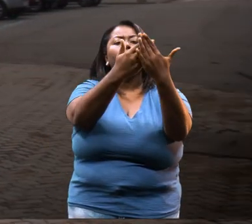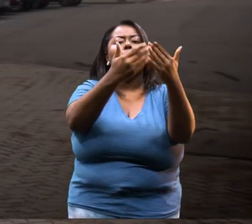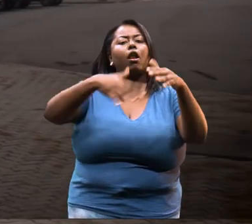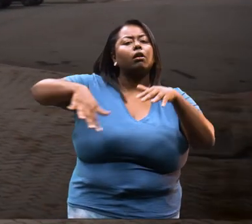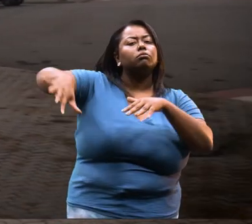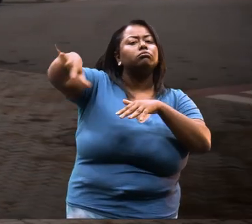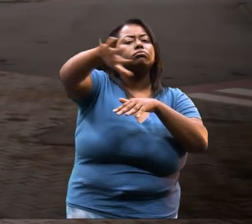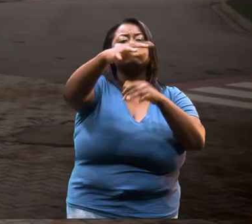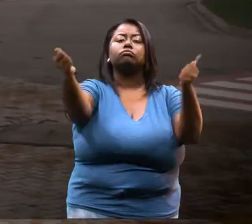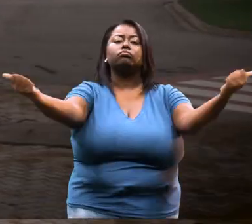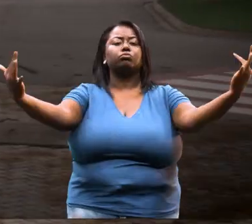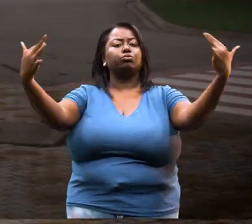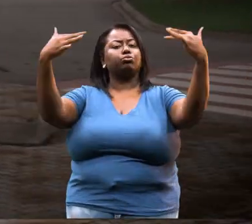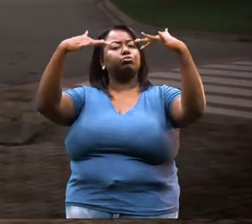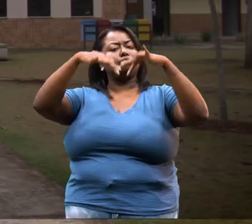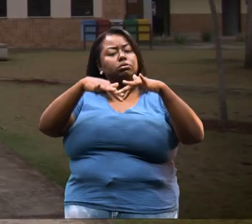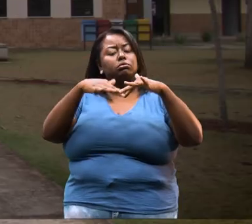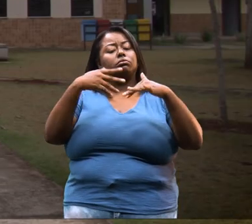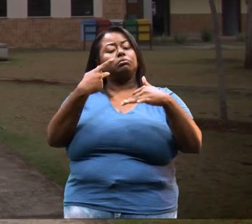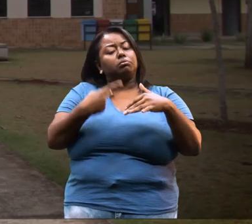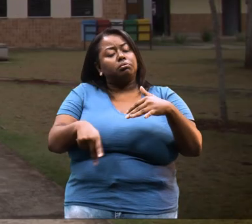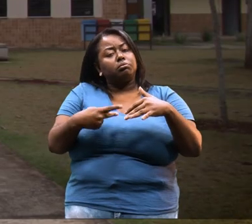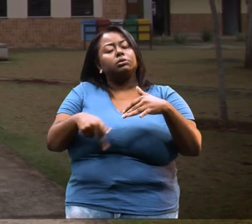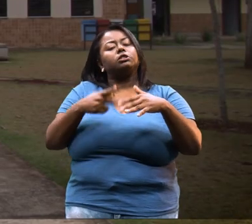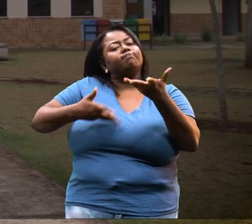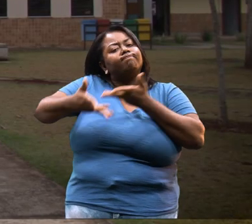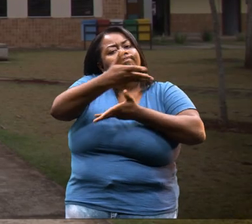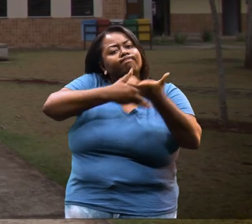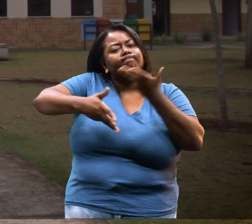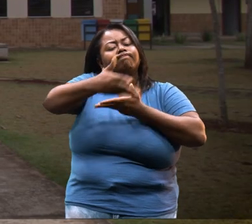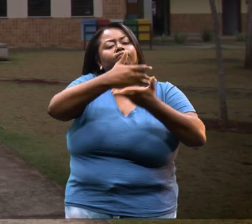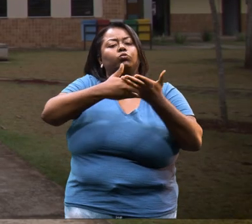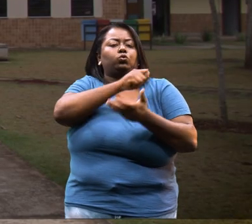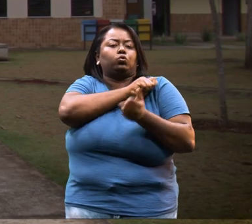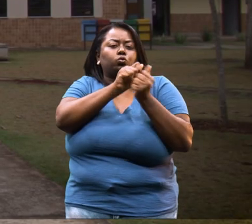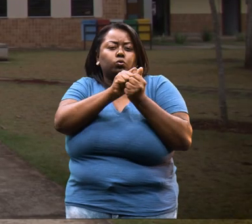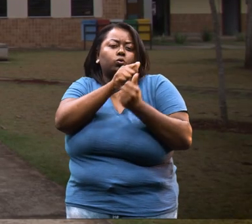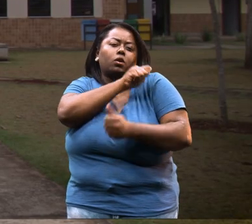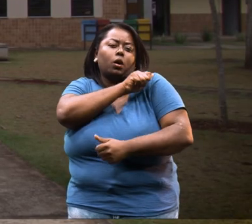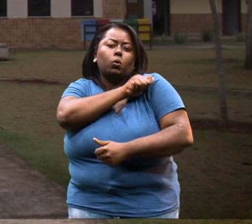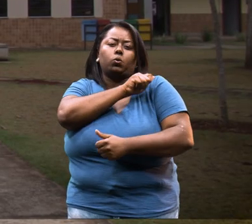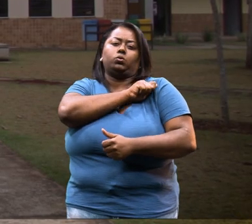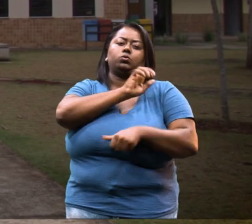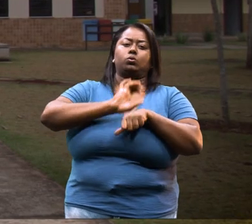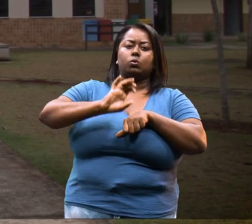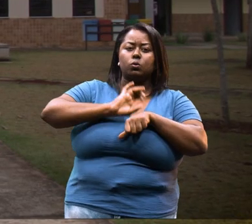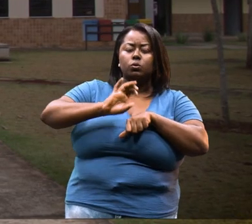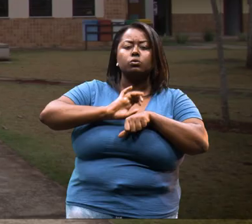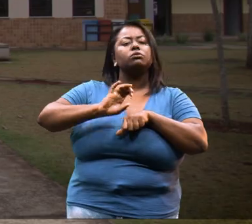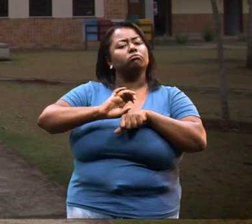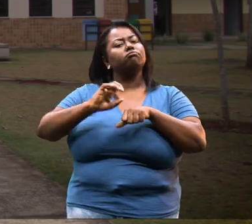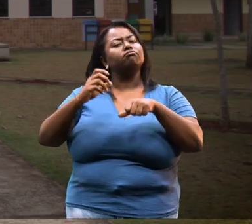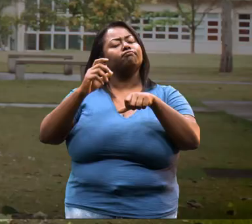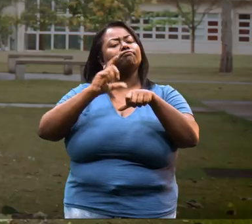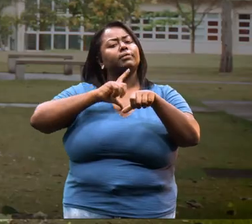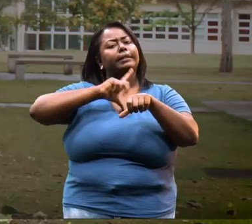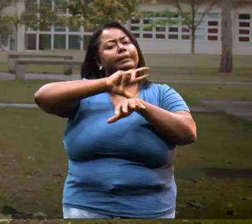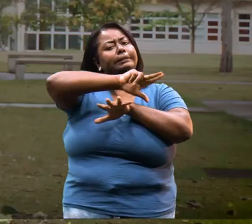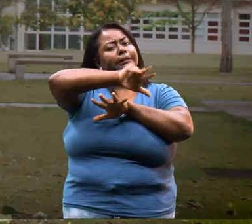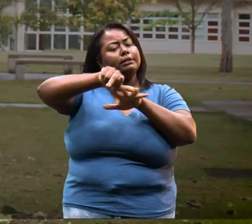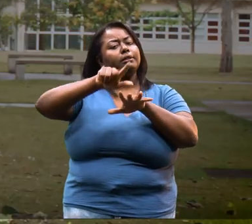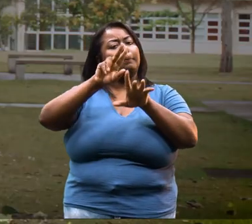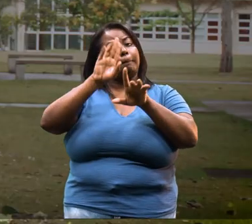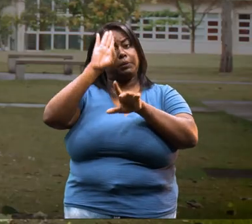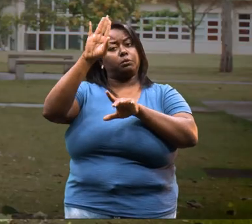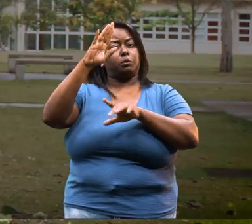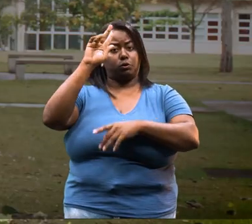da rede pública e, em particular, de Sorocaba, região, para interagir com os alunos e alunas do curso, dos vários